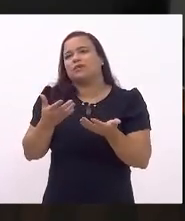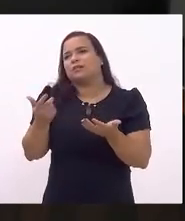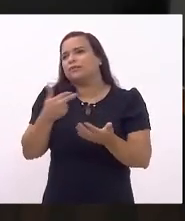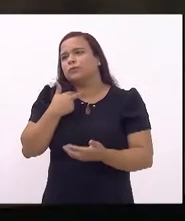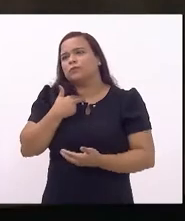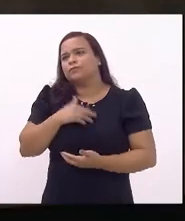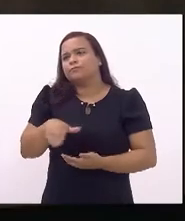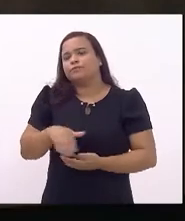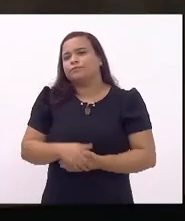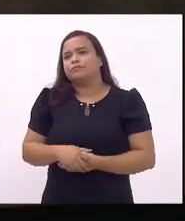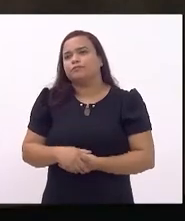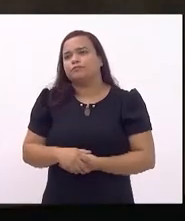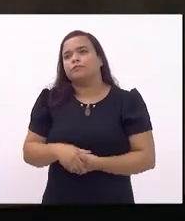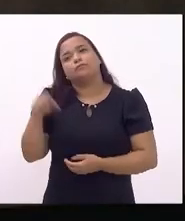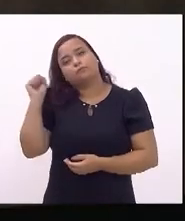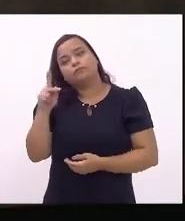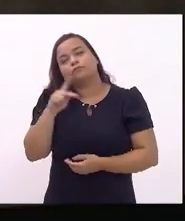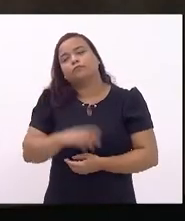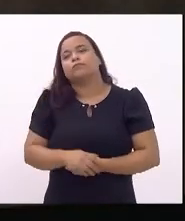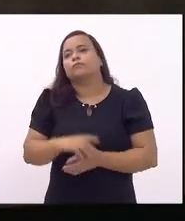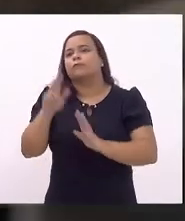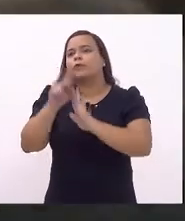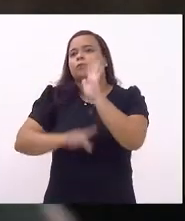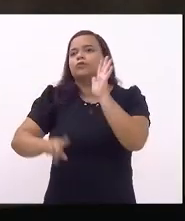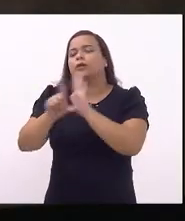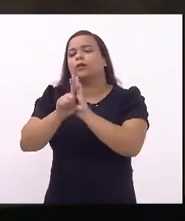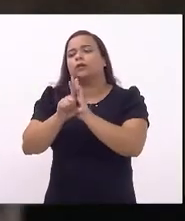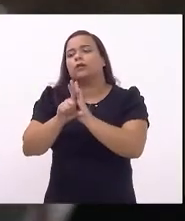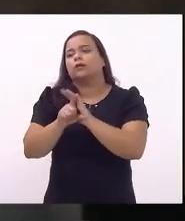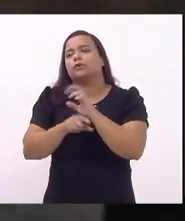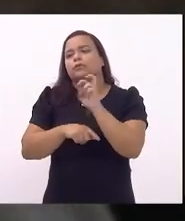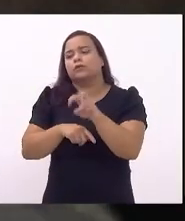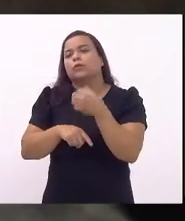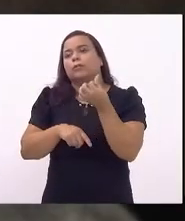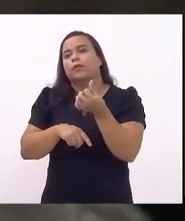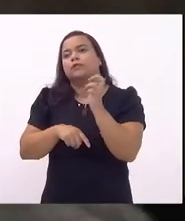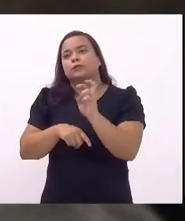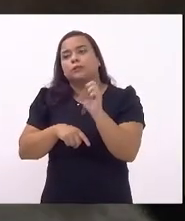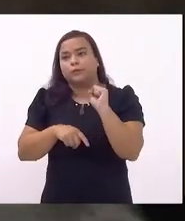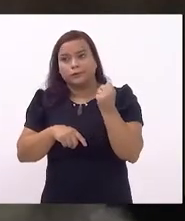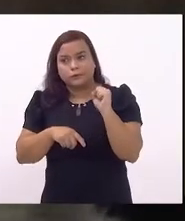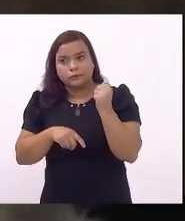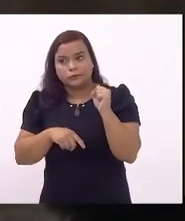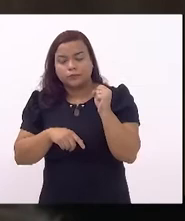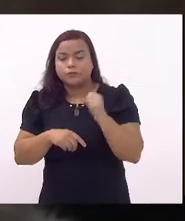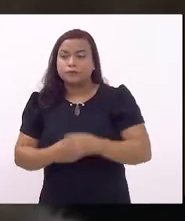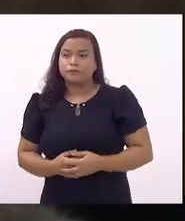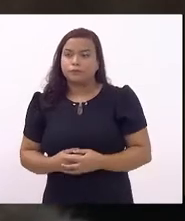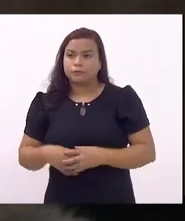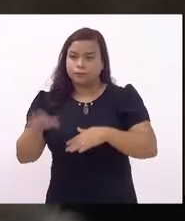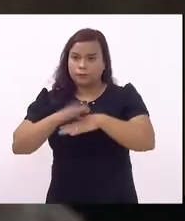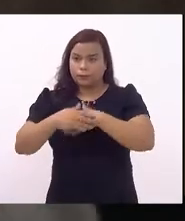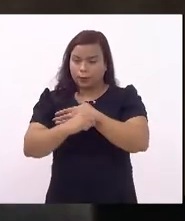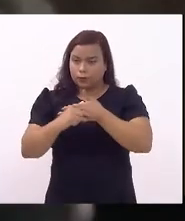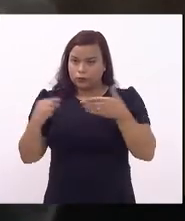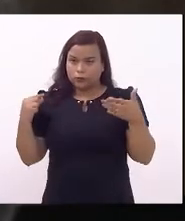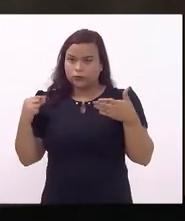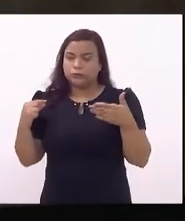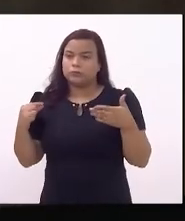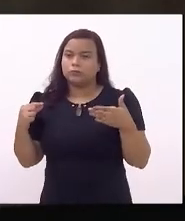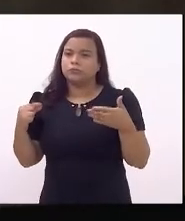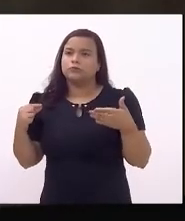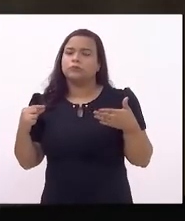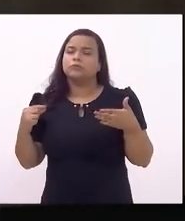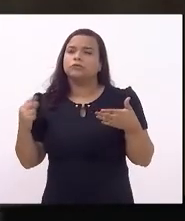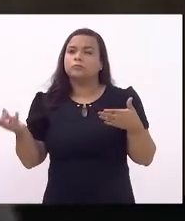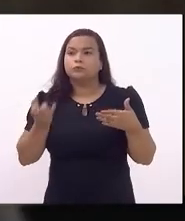projeto de lei 5658 de autoria e